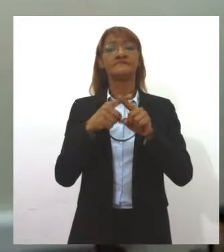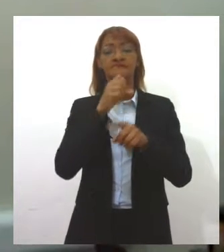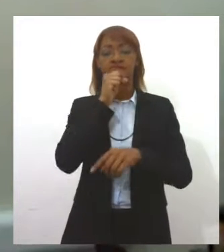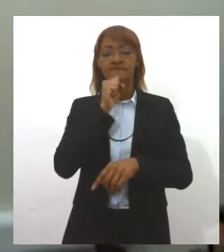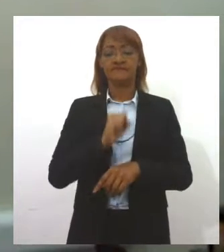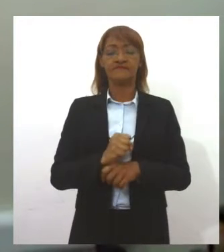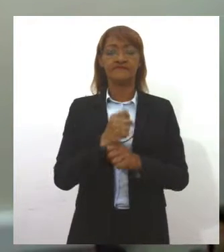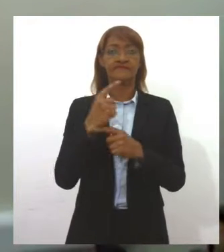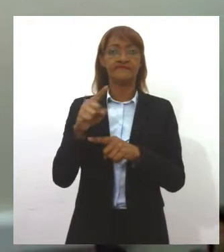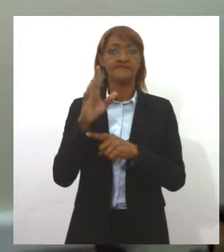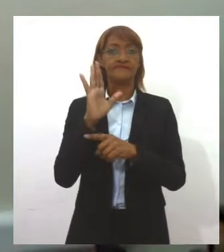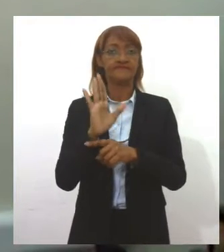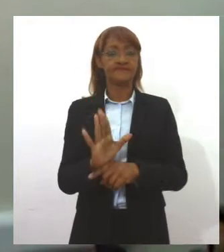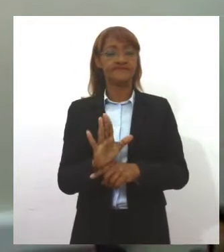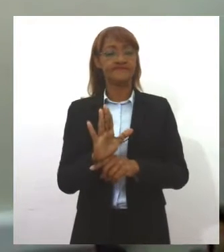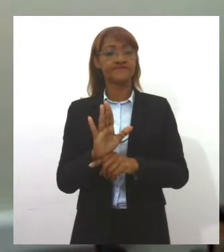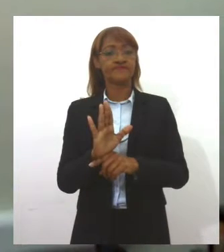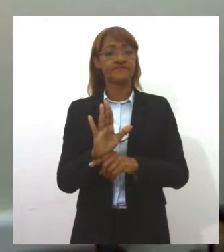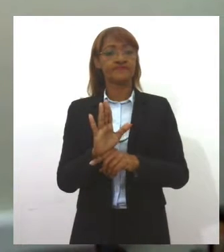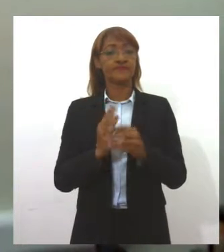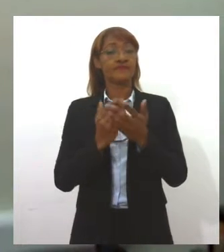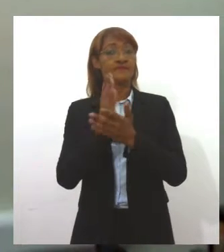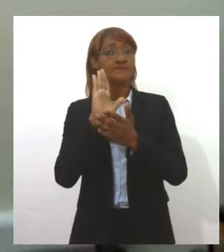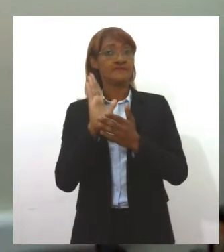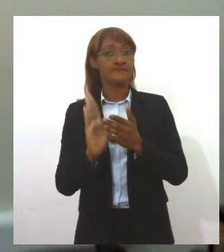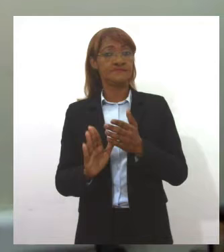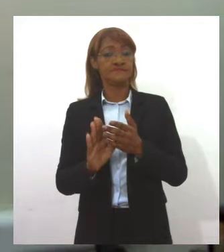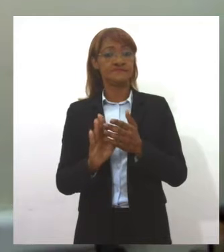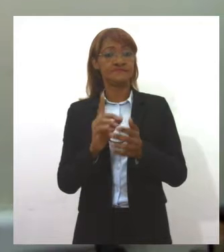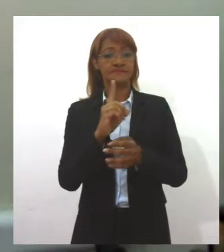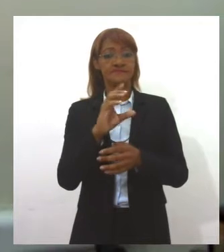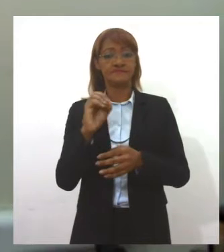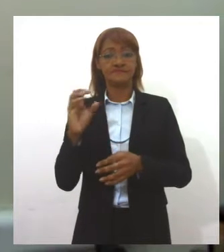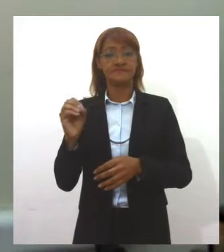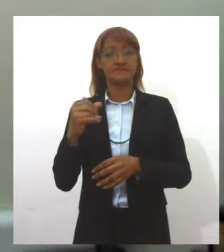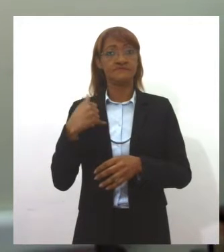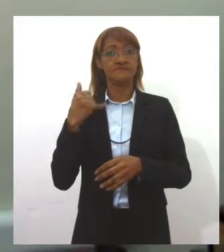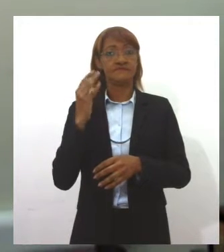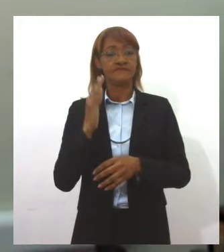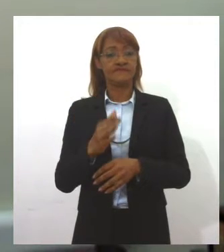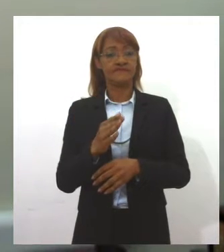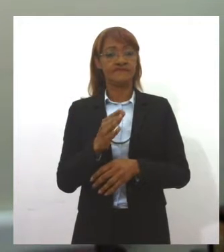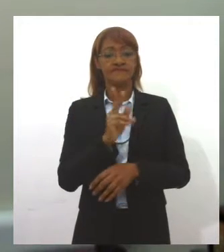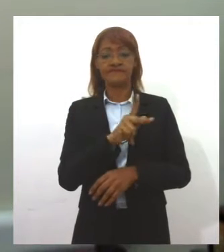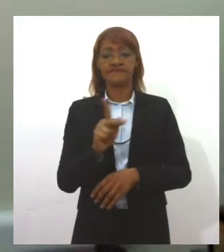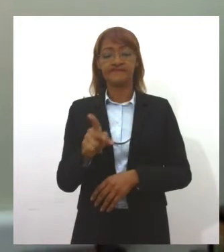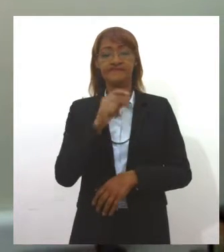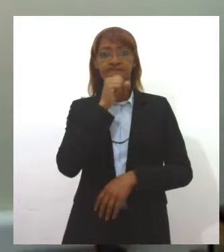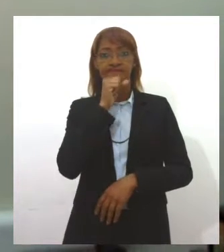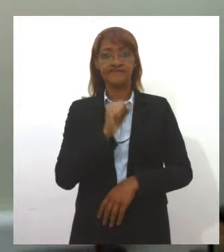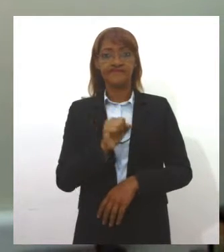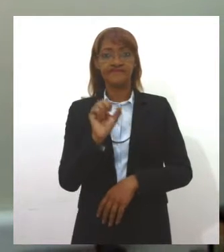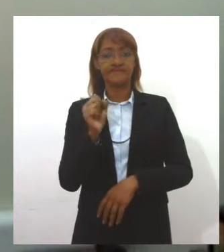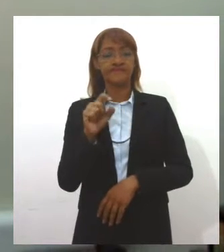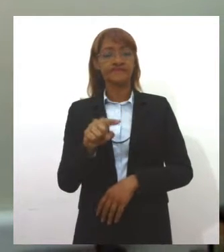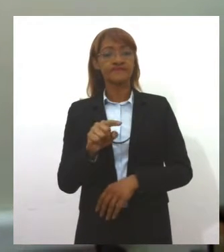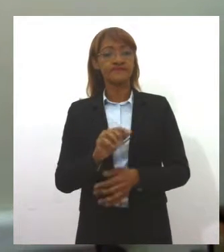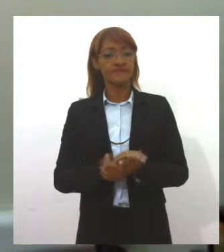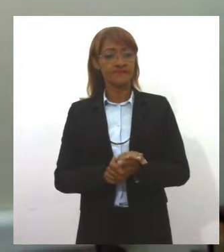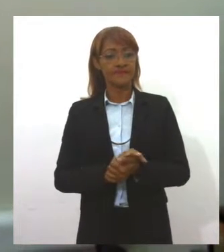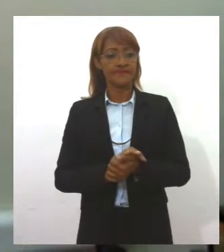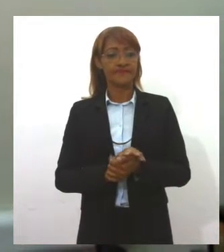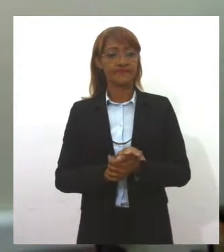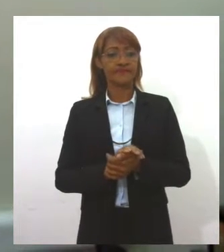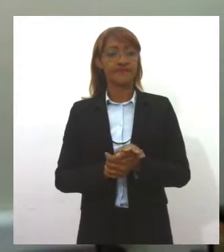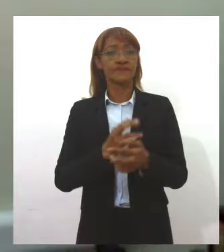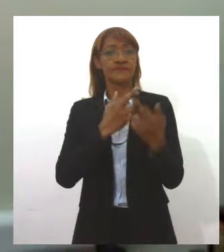O debate faz parte das comemorações do centenário do educador Paulo Freire em Sergipe. A discussão vai ficar